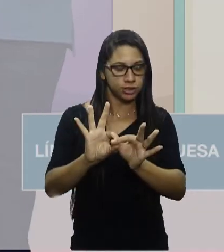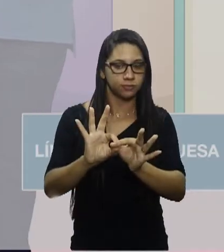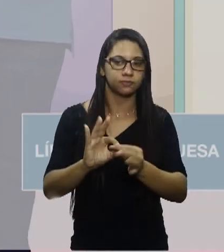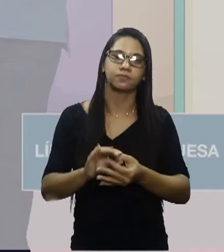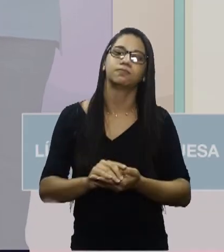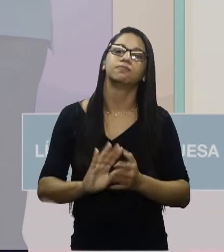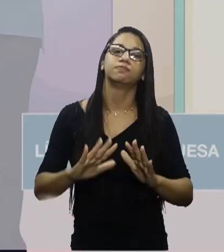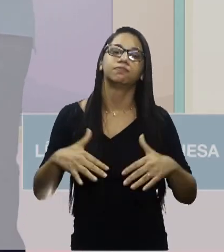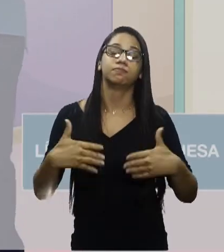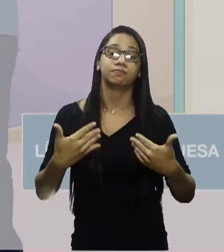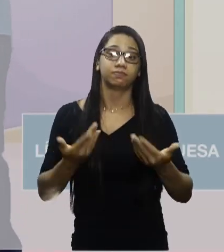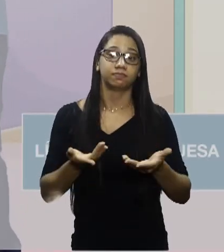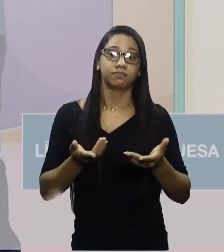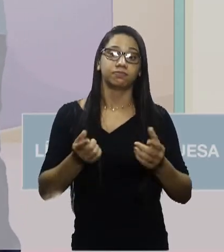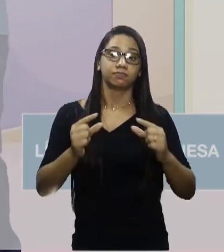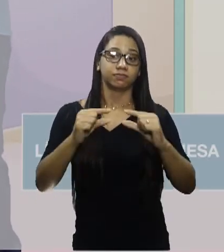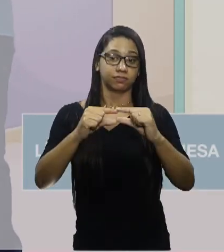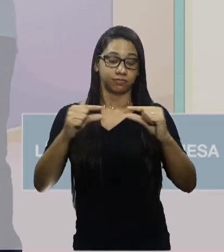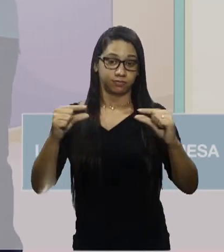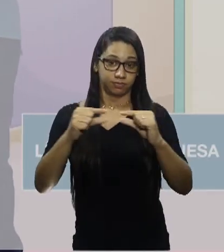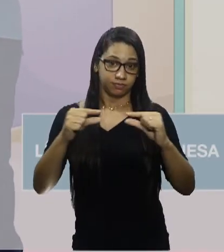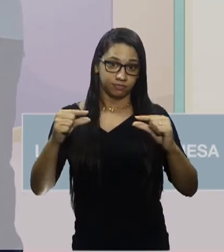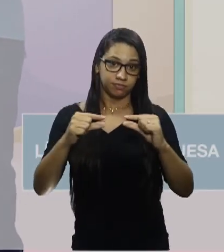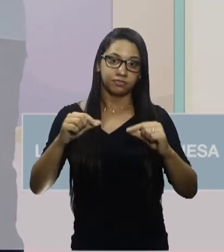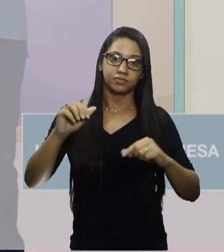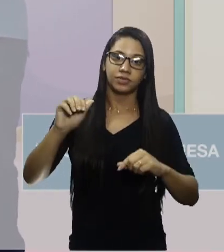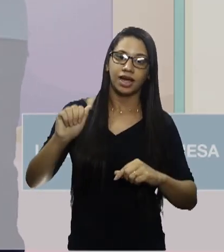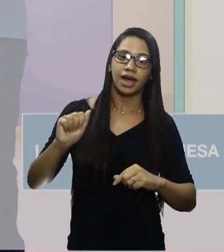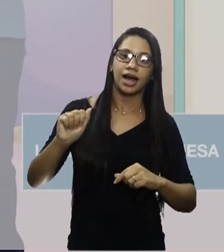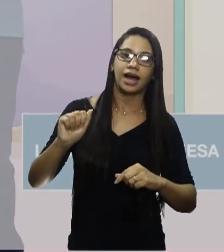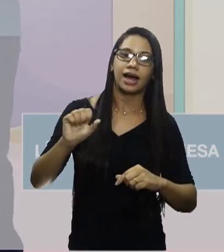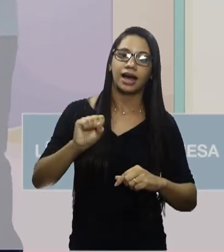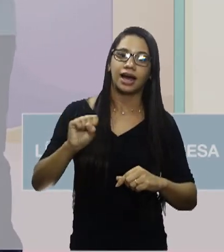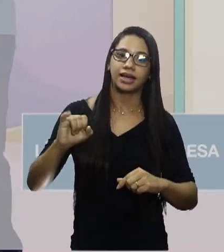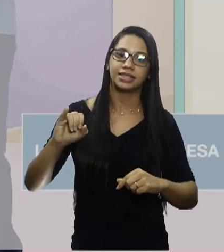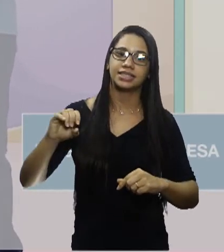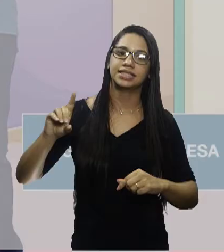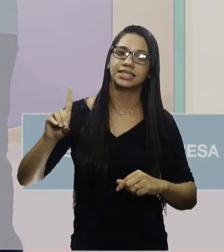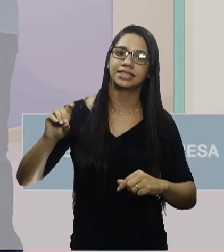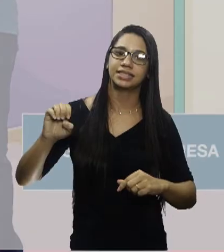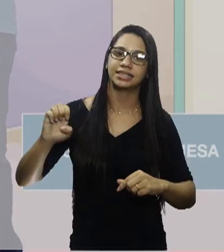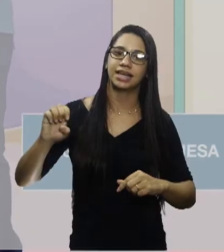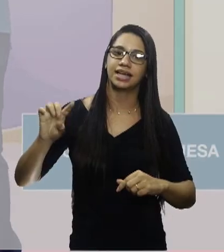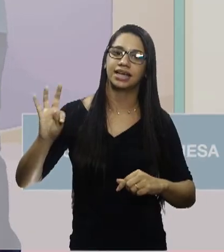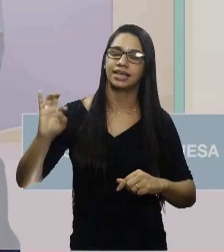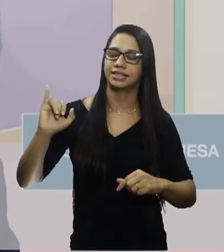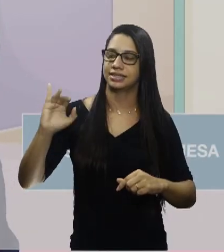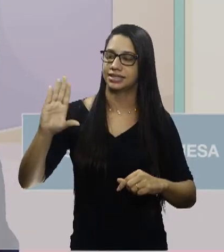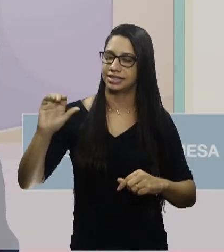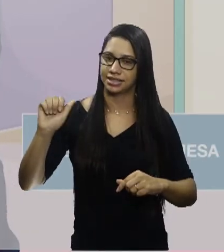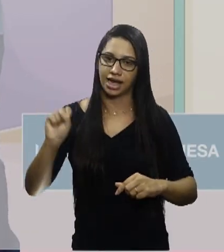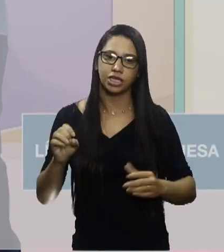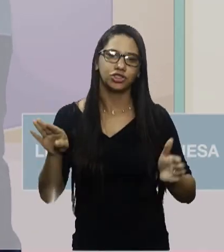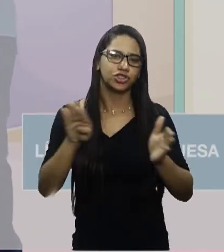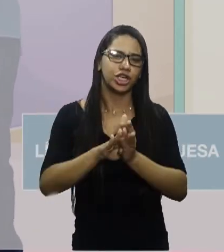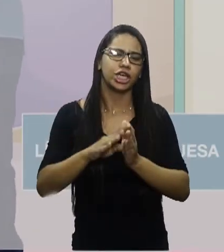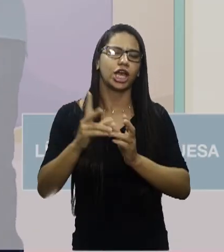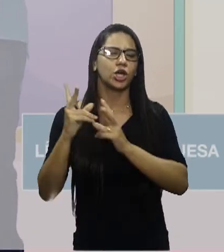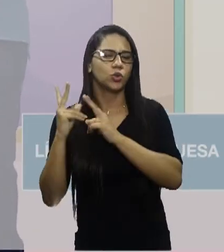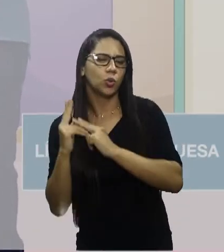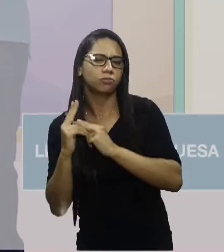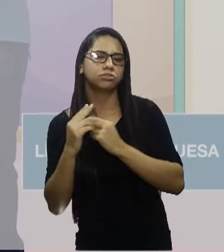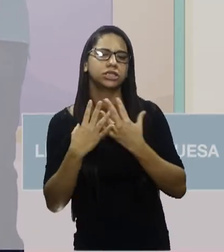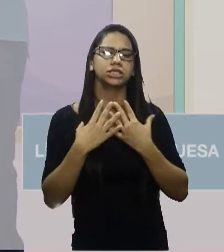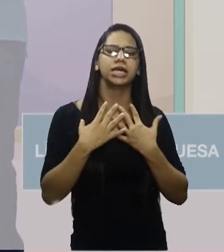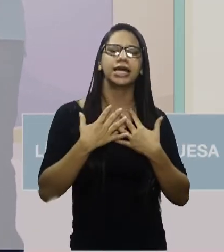Então, as orações coordenadas assindéticas. São aí os exemplos, né? Cheguei, comi, descansei, assisti e dormi.